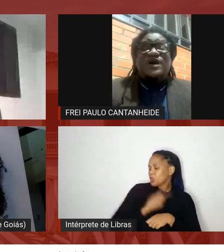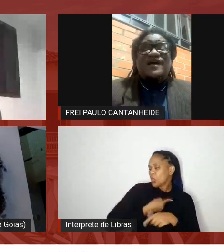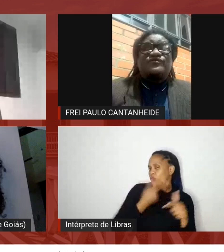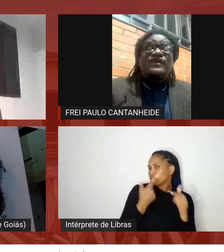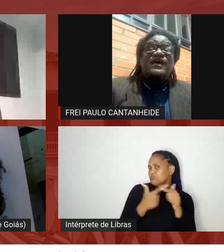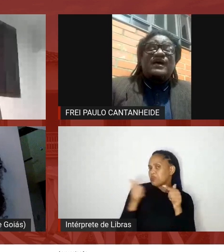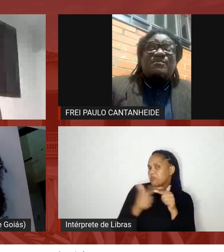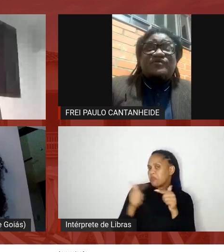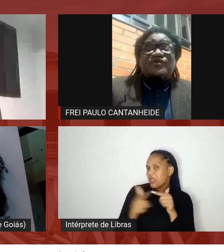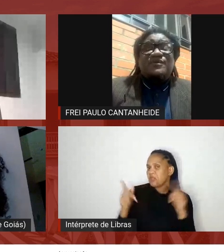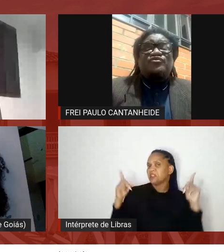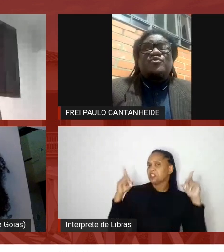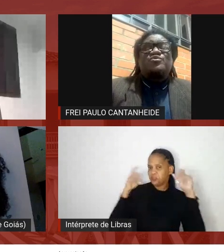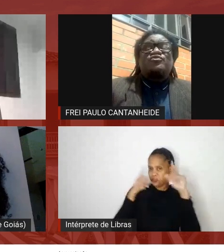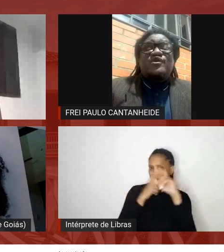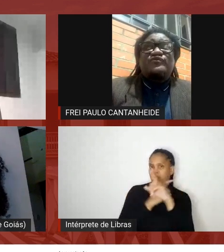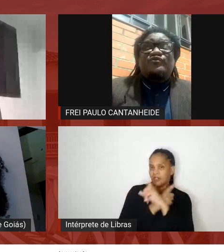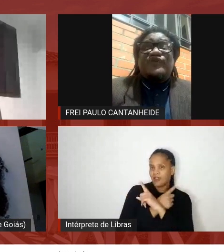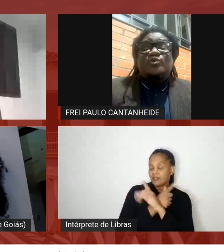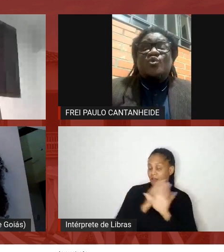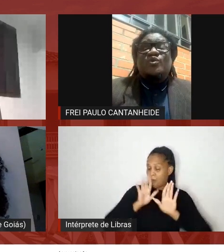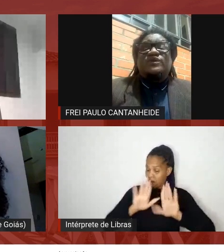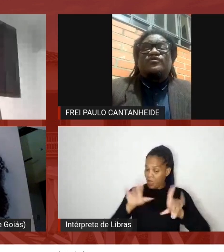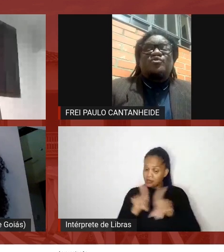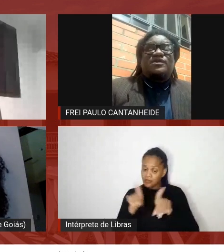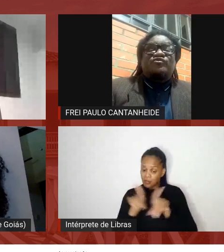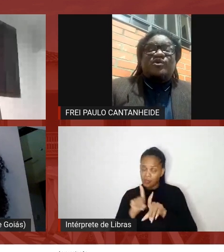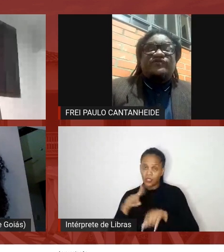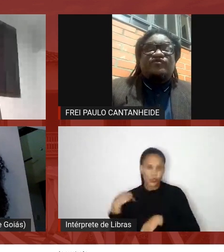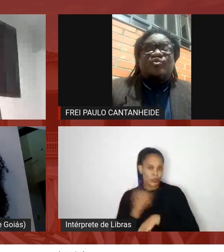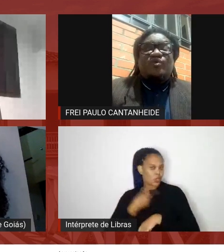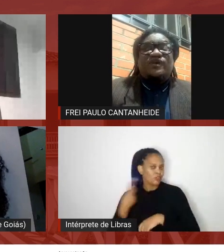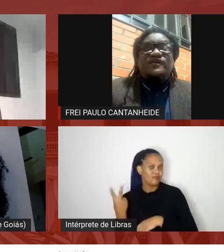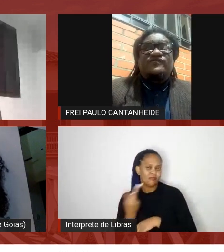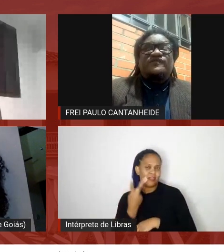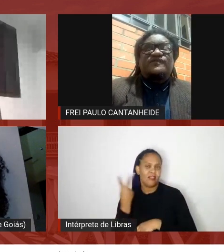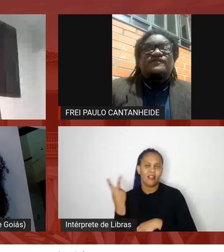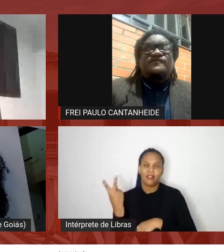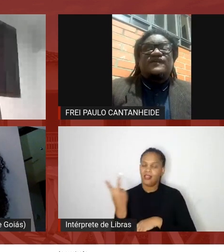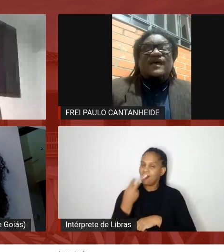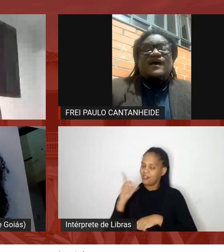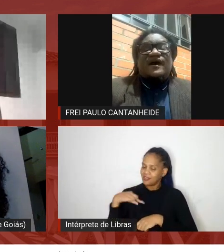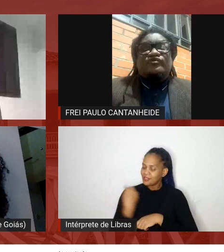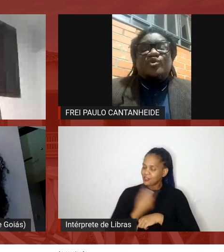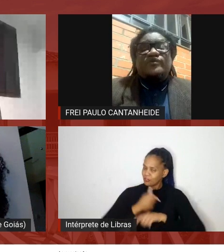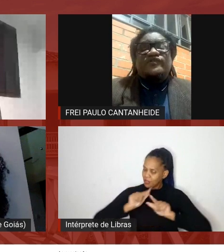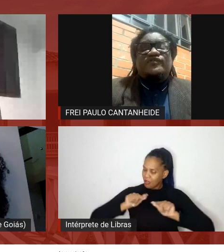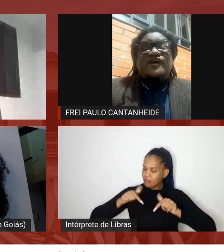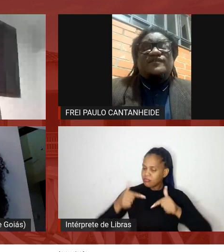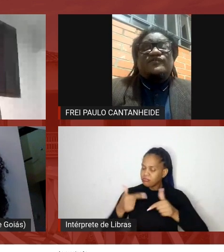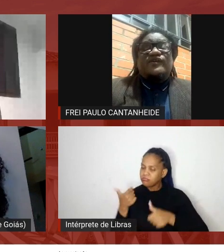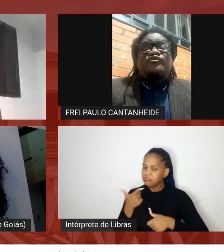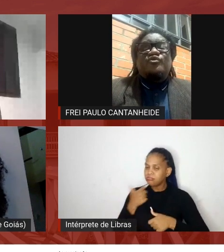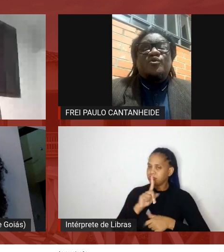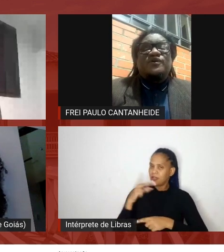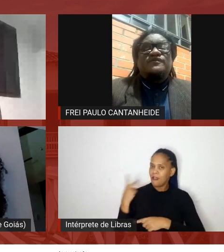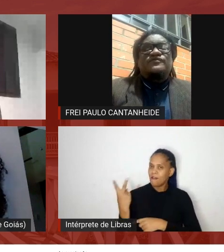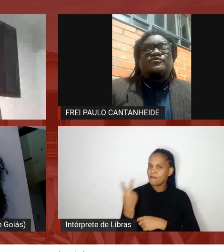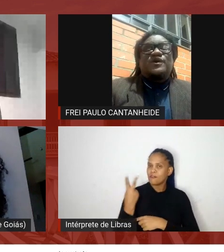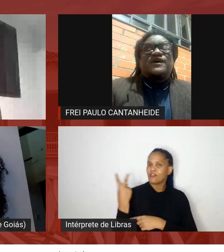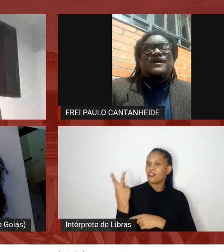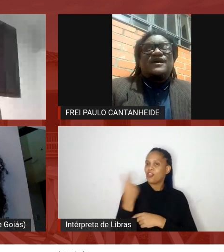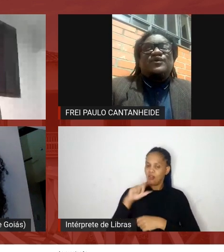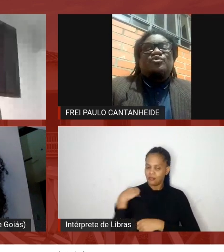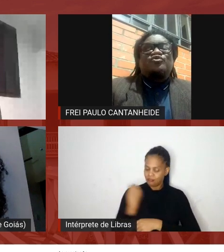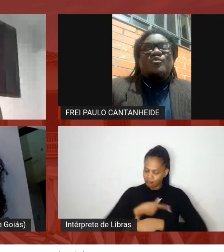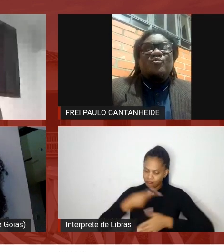dificuldades mas também sobre os nossos valores sobre as nossas conquistas as nossas realizações